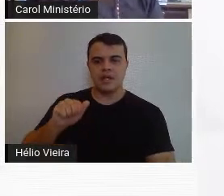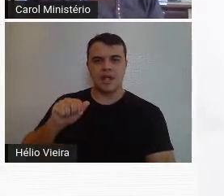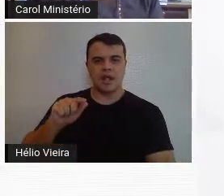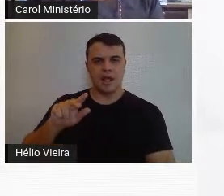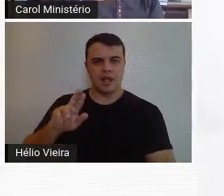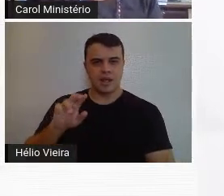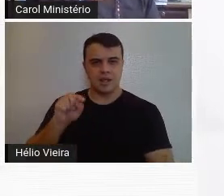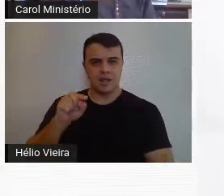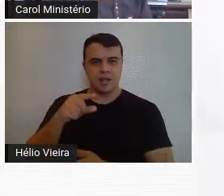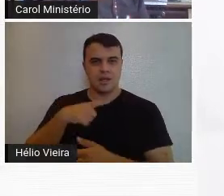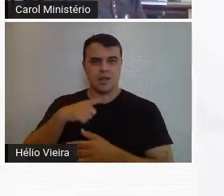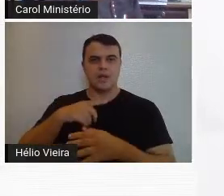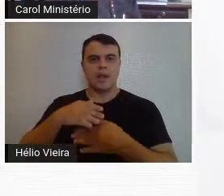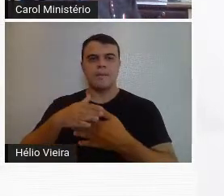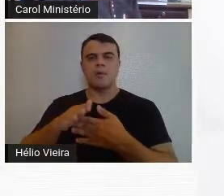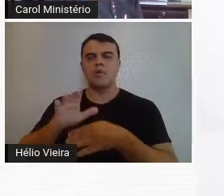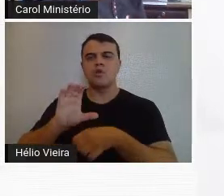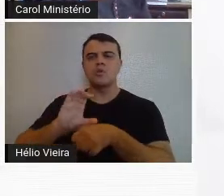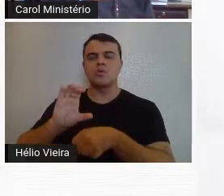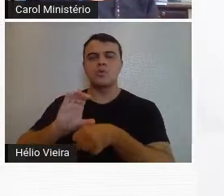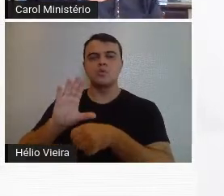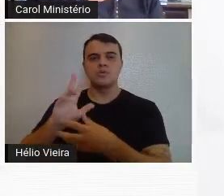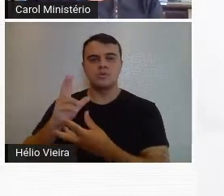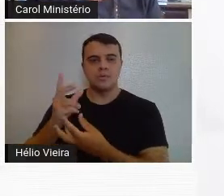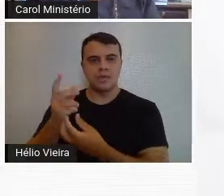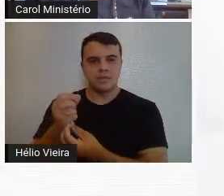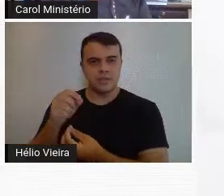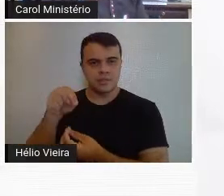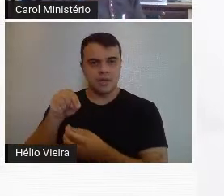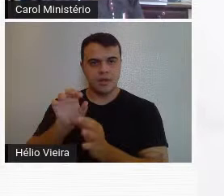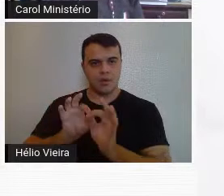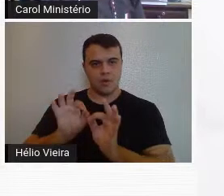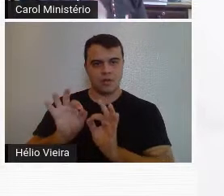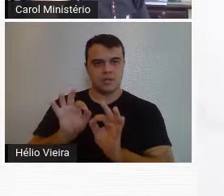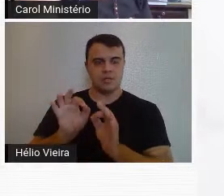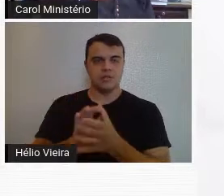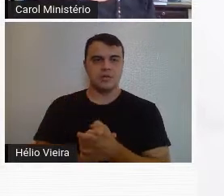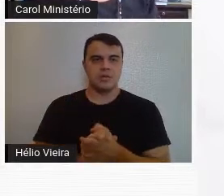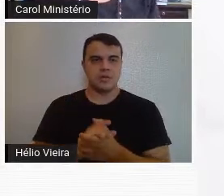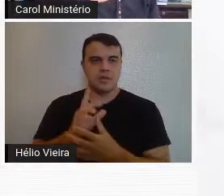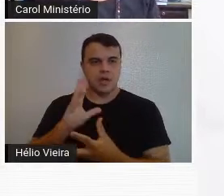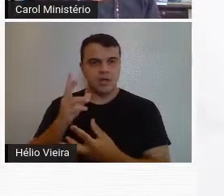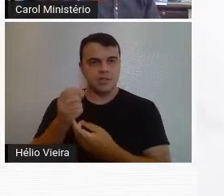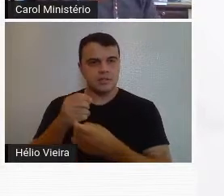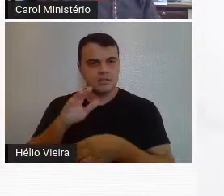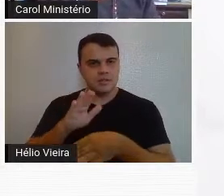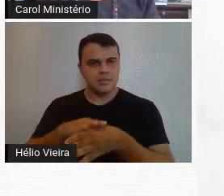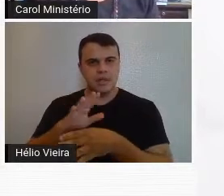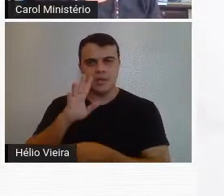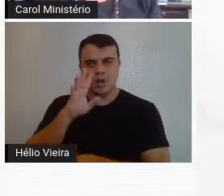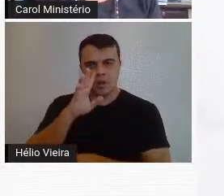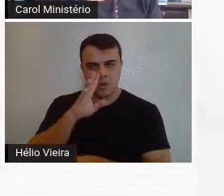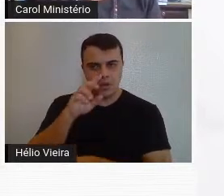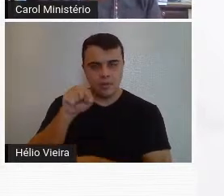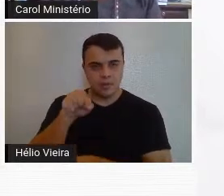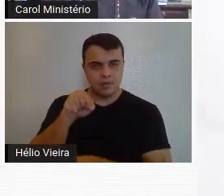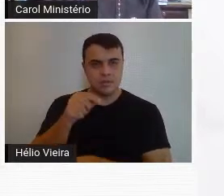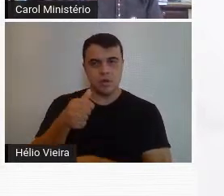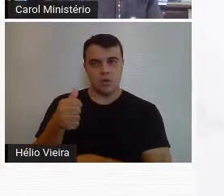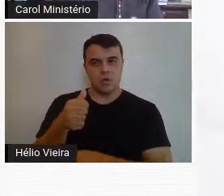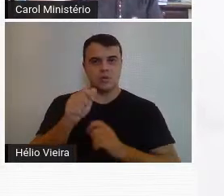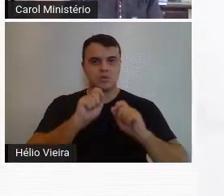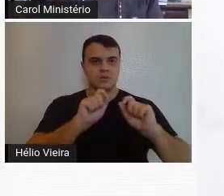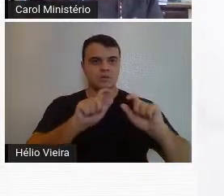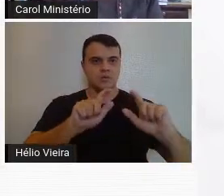curso de Belas Artes, que, afinal de contas, ele foi o articulador, o organizador e o artista mais contemplado na exposição com 11 obras,